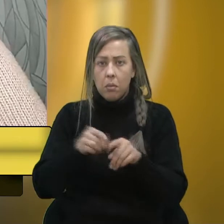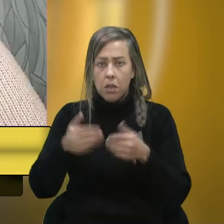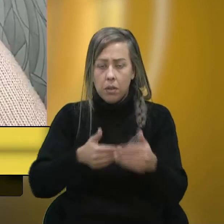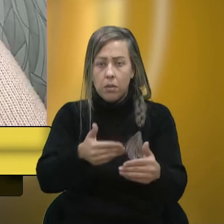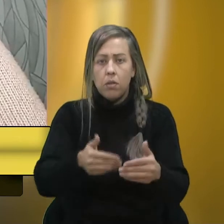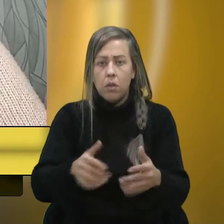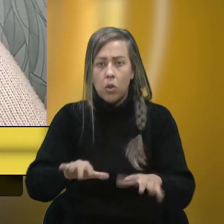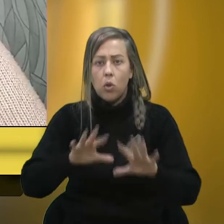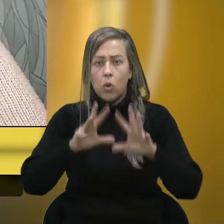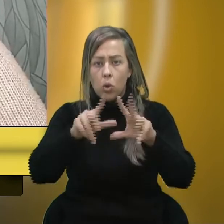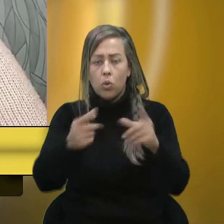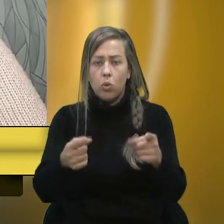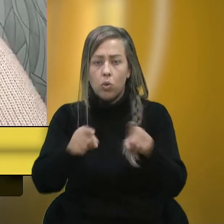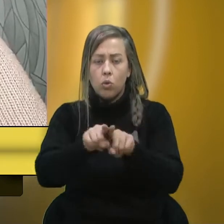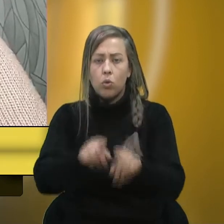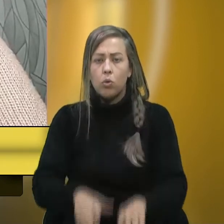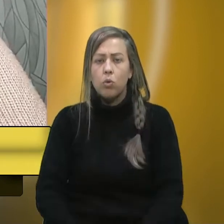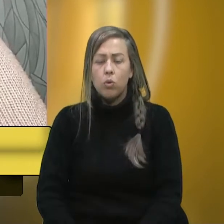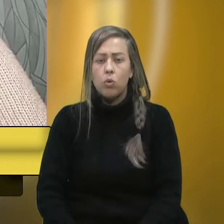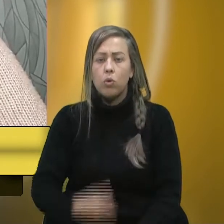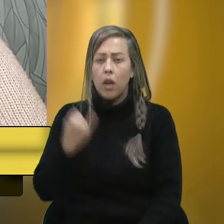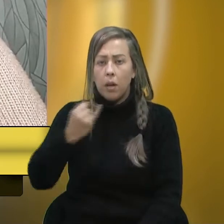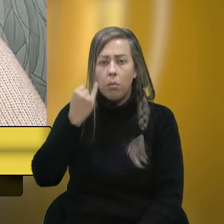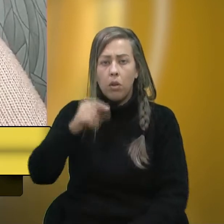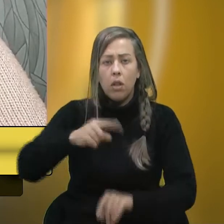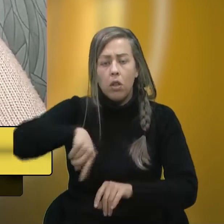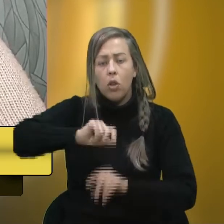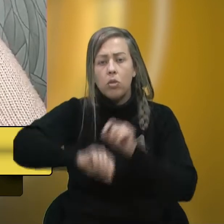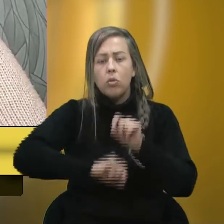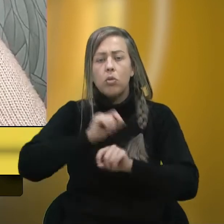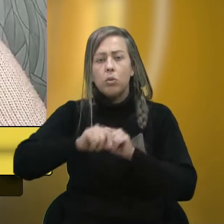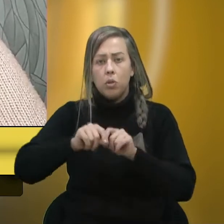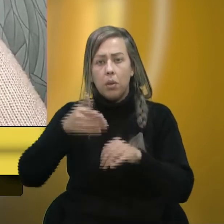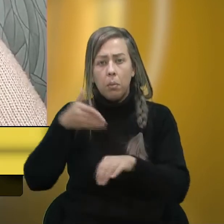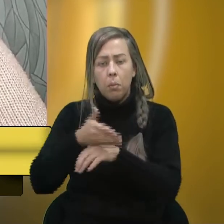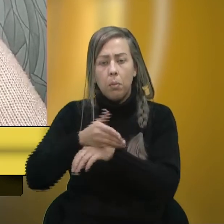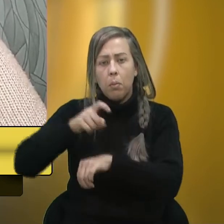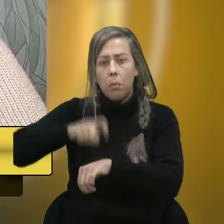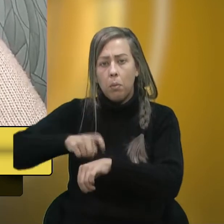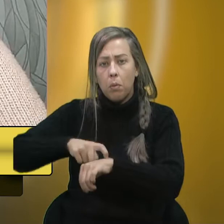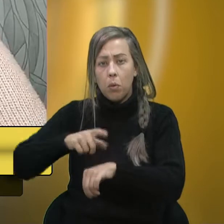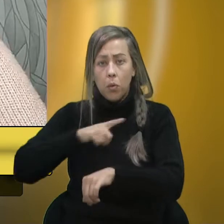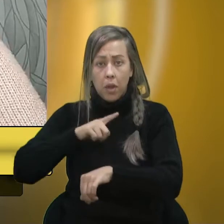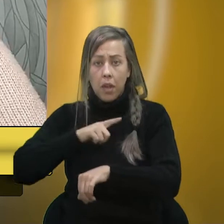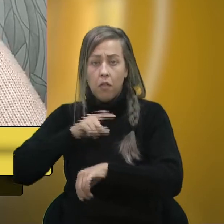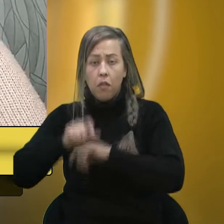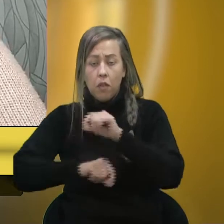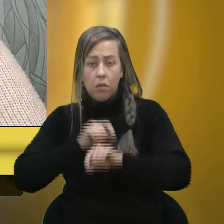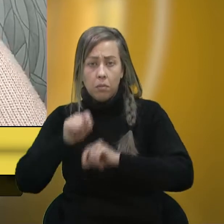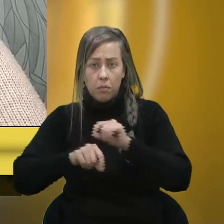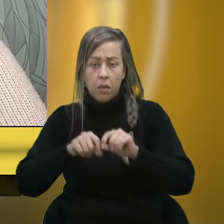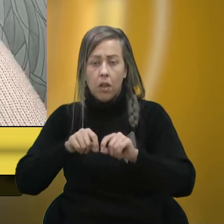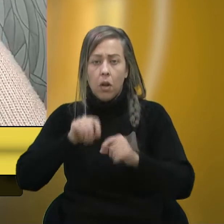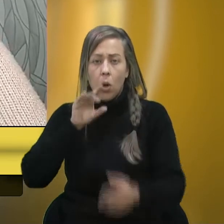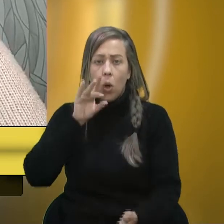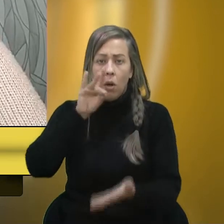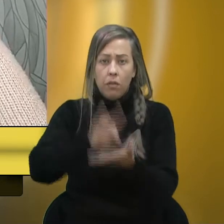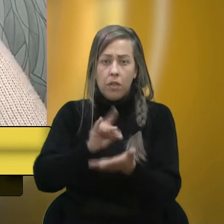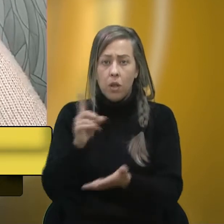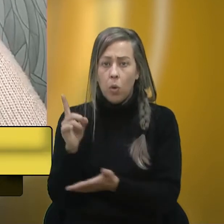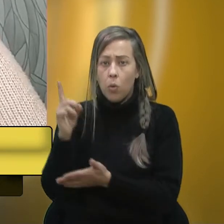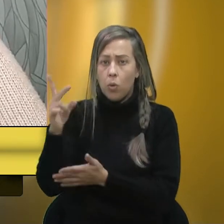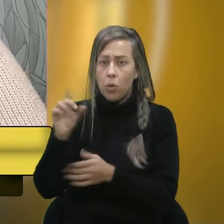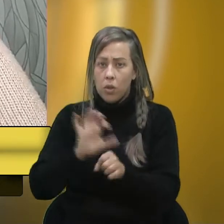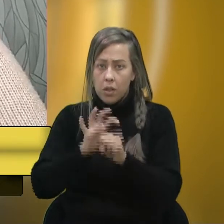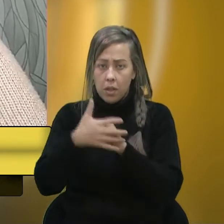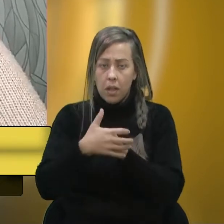então estamos todos juntos. É importante que a gente diga que a partir do momento em que houve essa oficialização dos 12 casos,